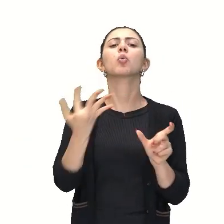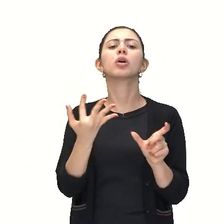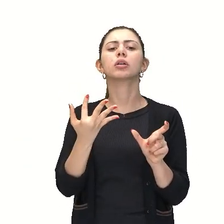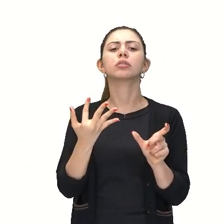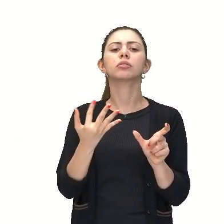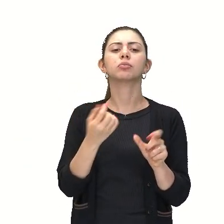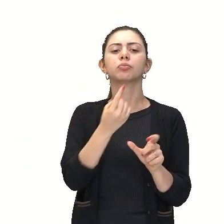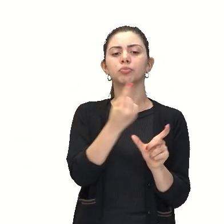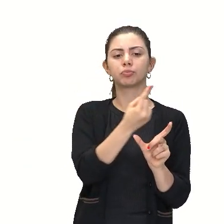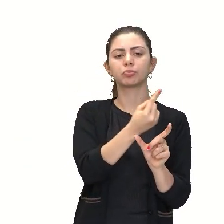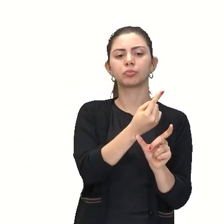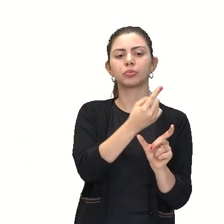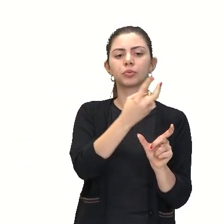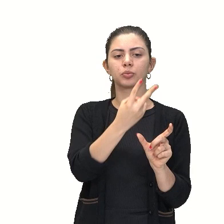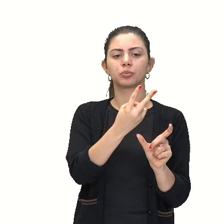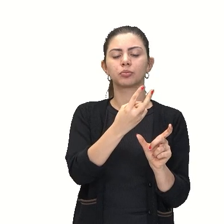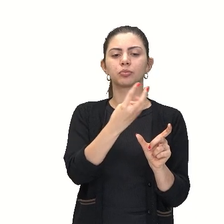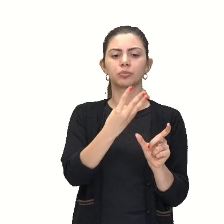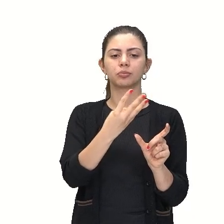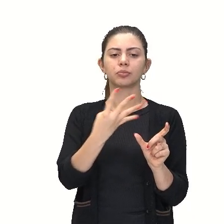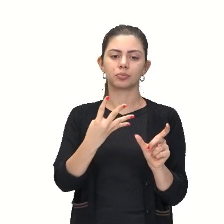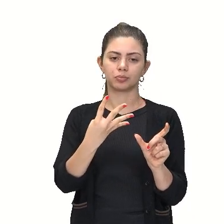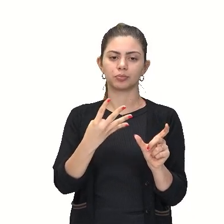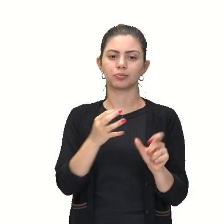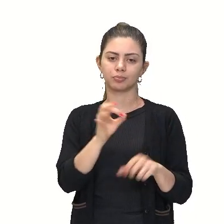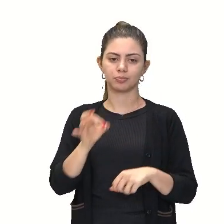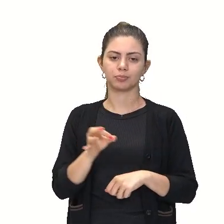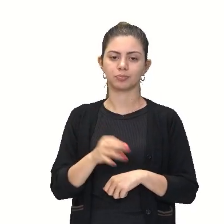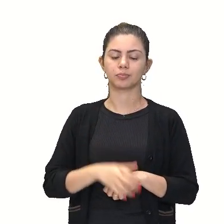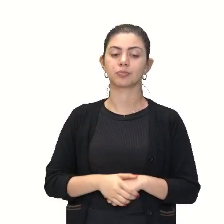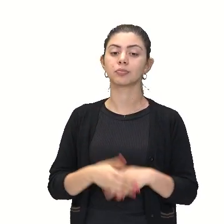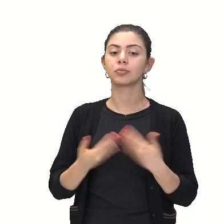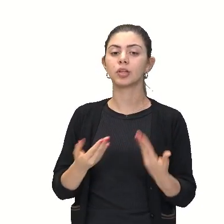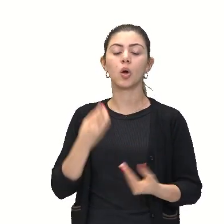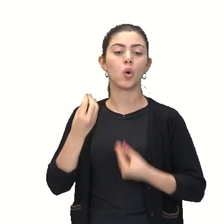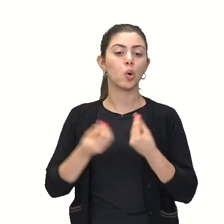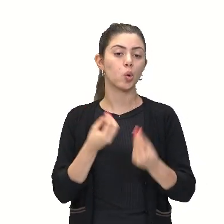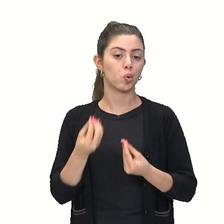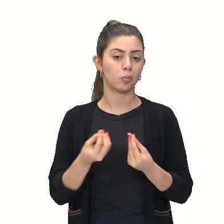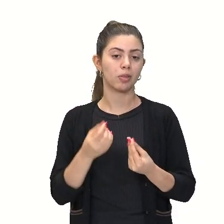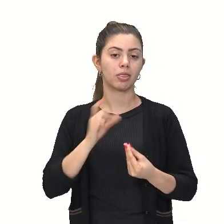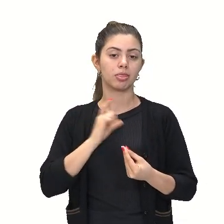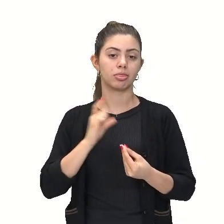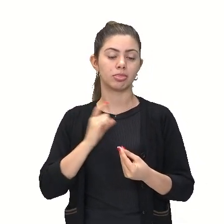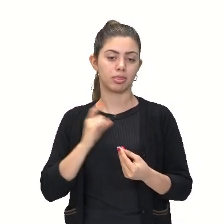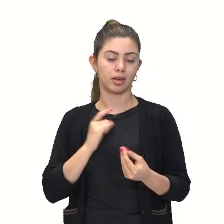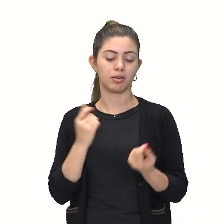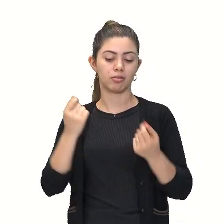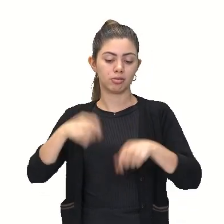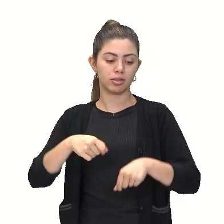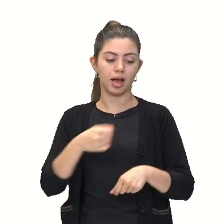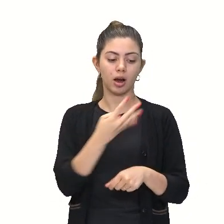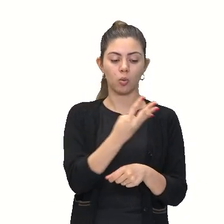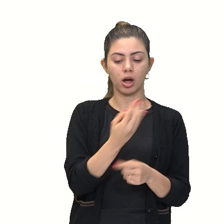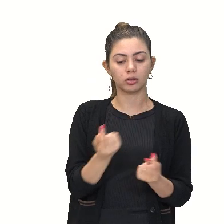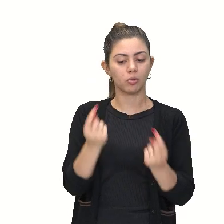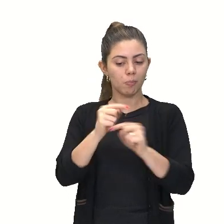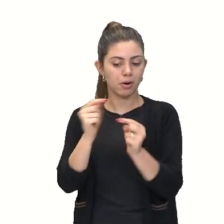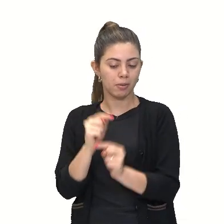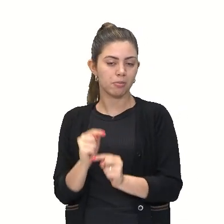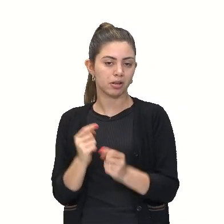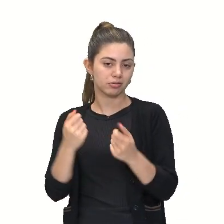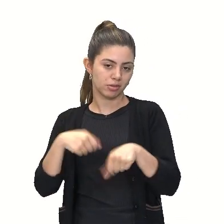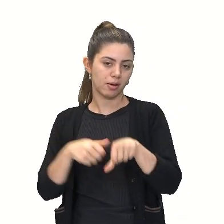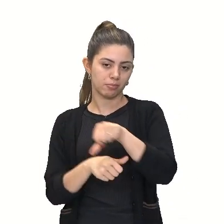Então, uma, duas, três, quatro. Então, eu tenho uma permutação de quatro, que é a mesma